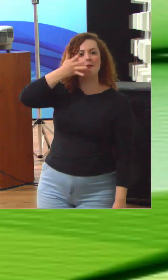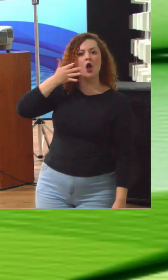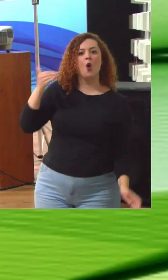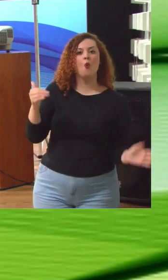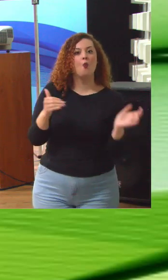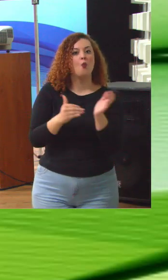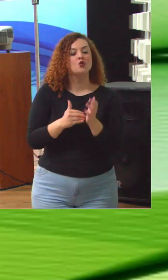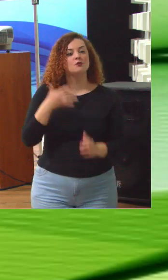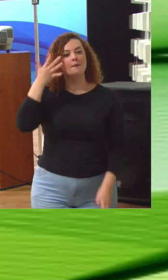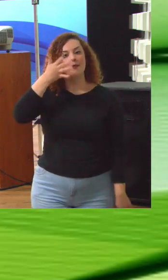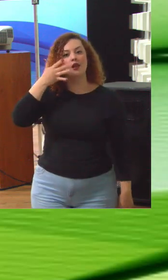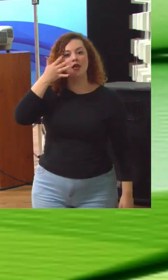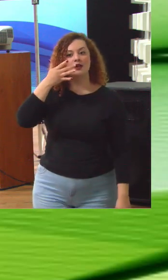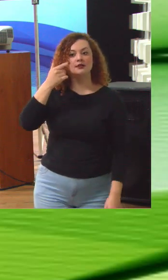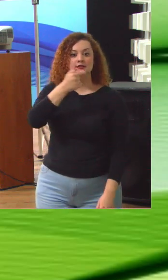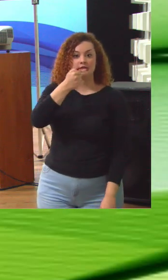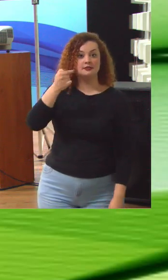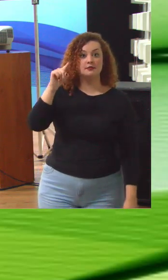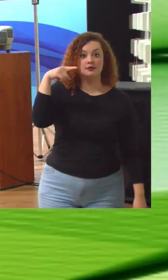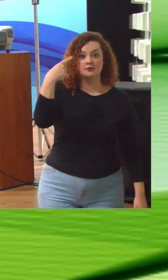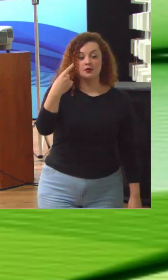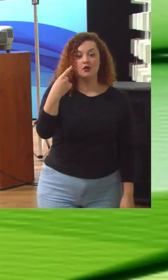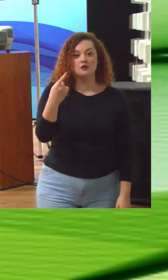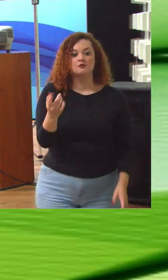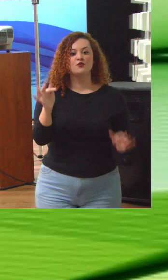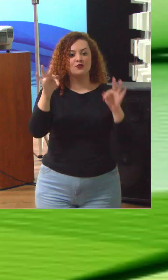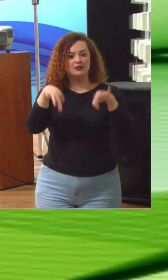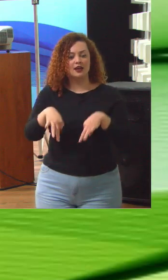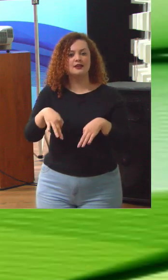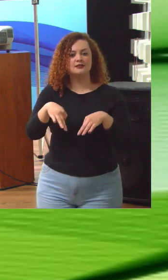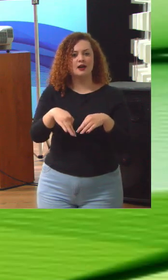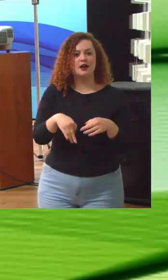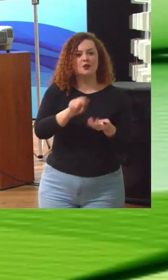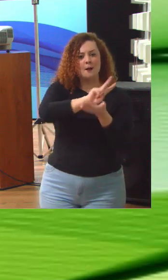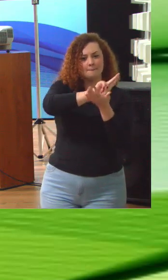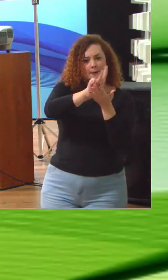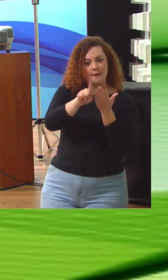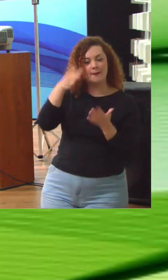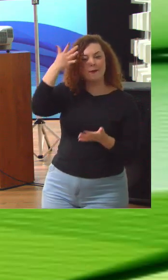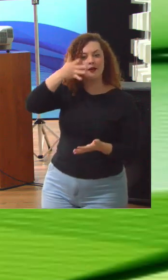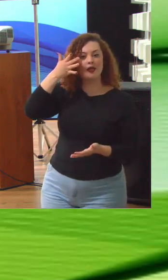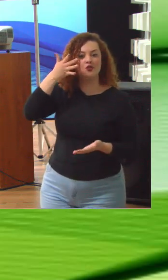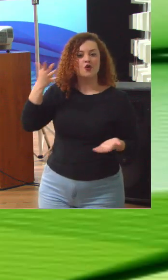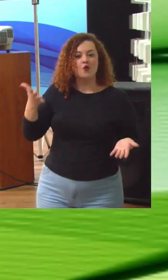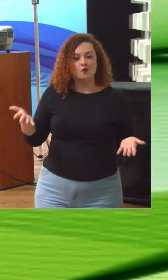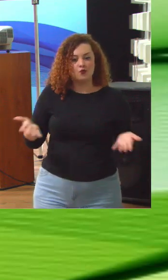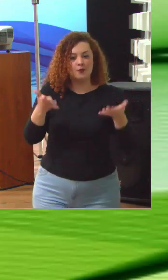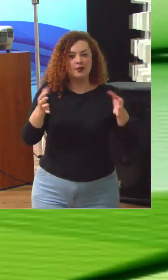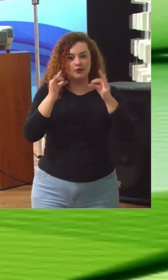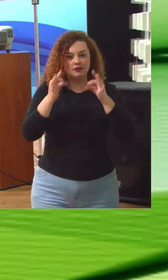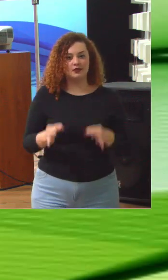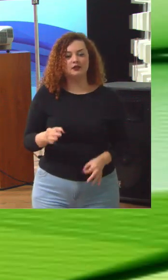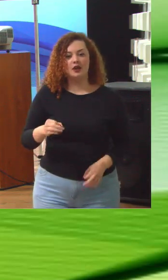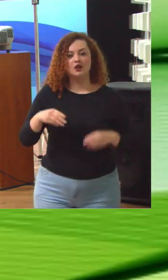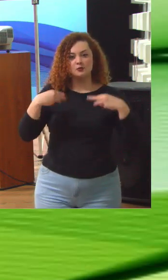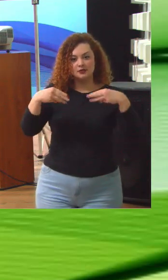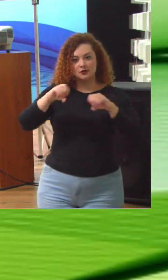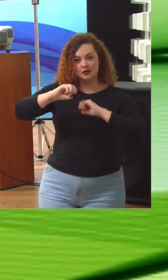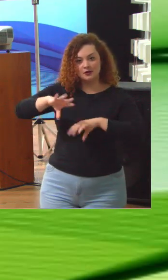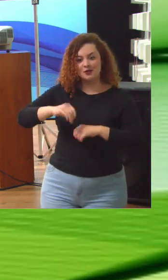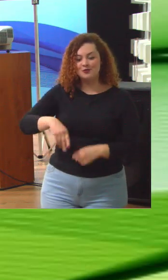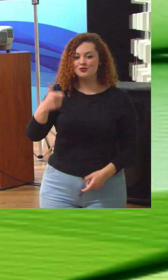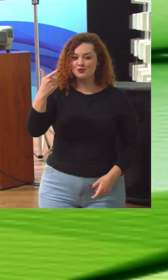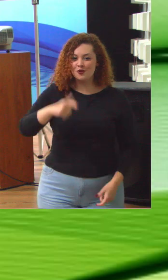palestra será na semana que vem encerrando então o ciclo de palestras de fomento à integridade do MEC mais uma vez muito obrigado